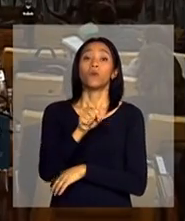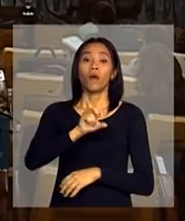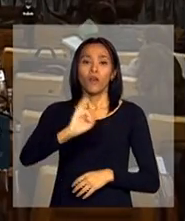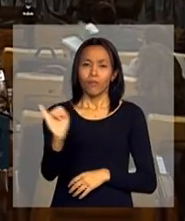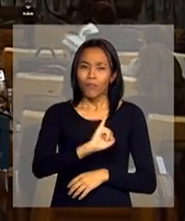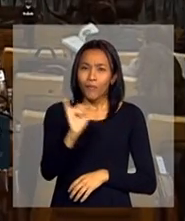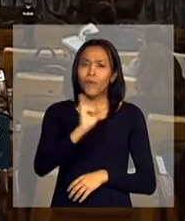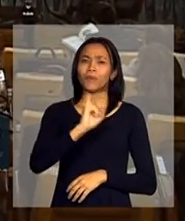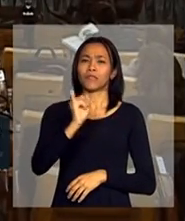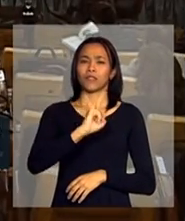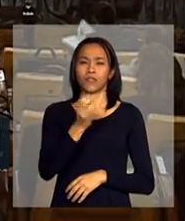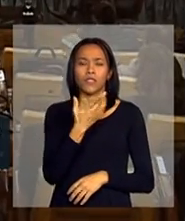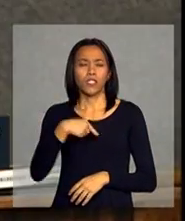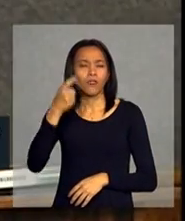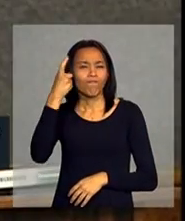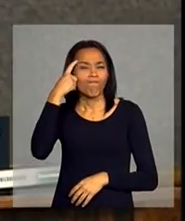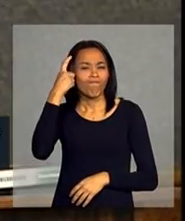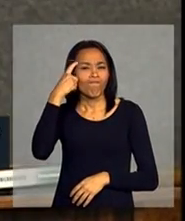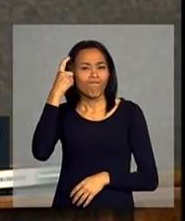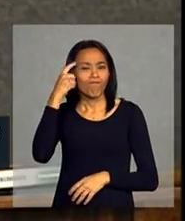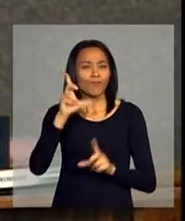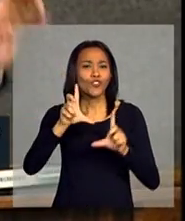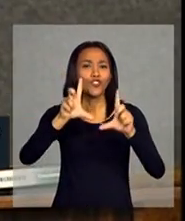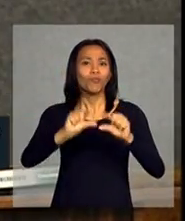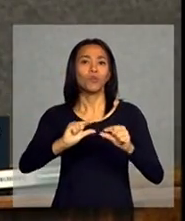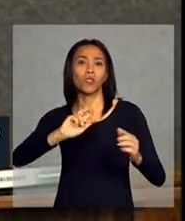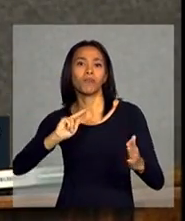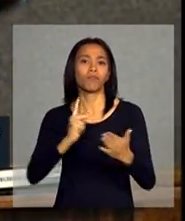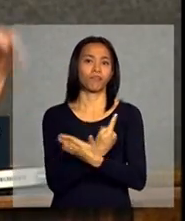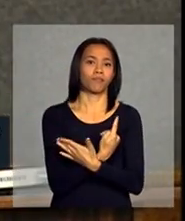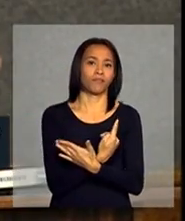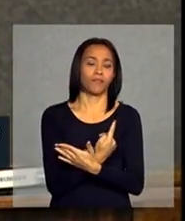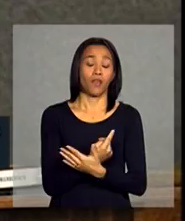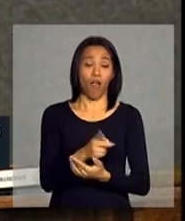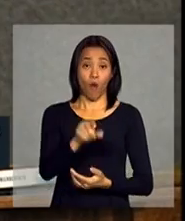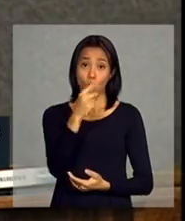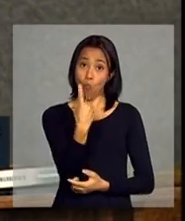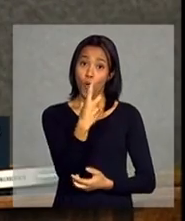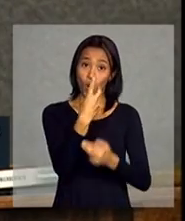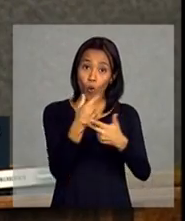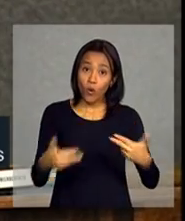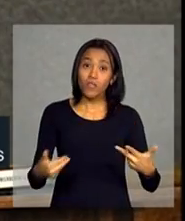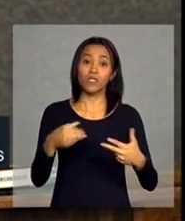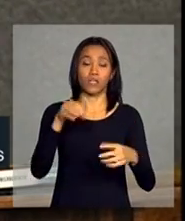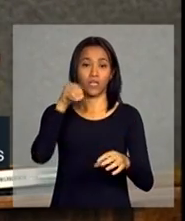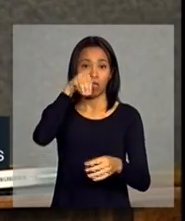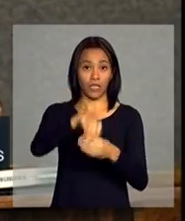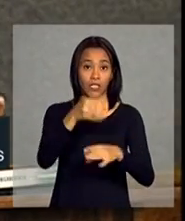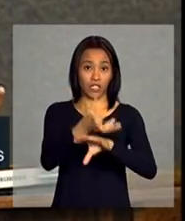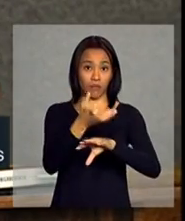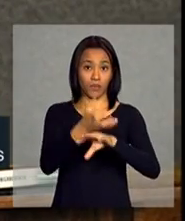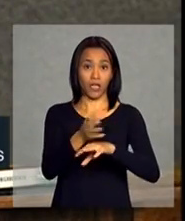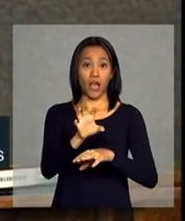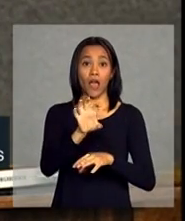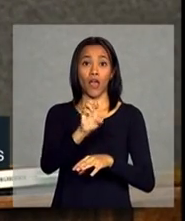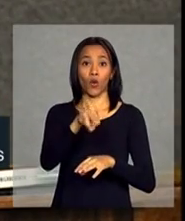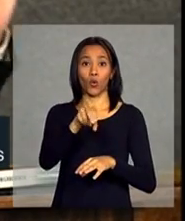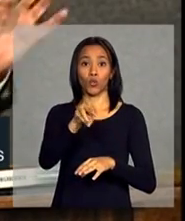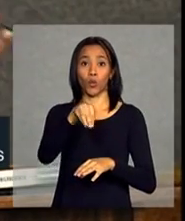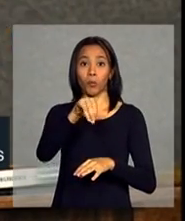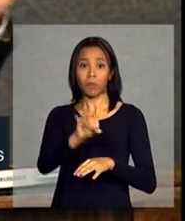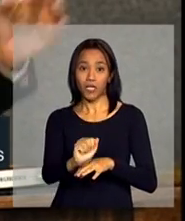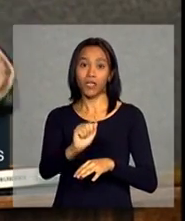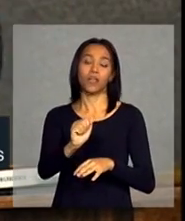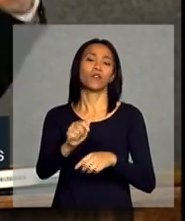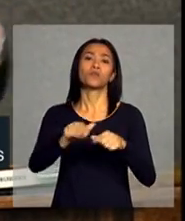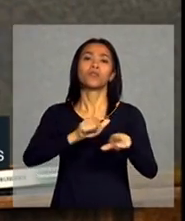importância da regressão, para isolar efeitos. Então, apresentar, eu tenho uma coisa em economia do trabalho que é a equação de salários, que é uma